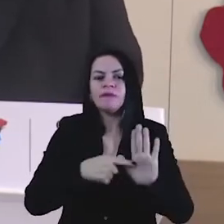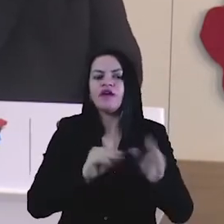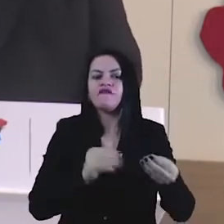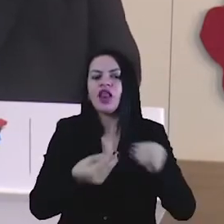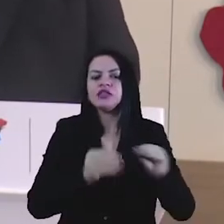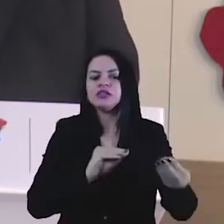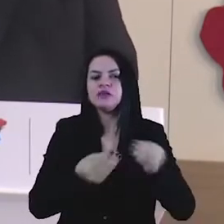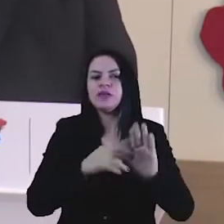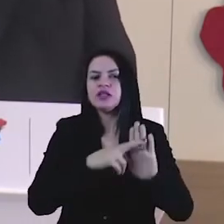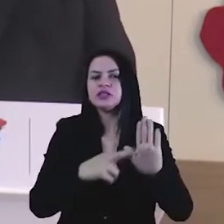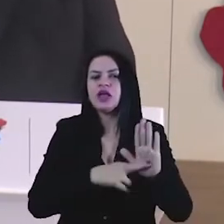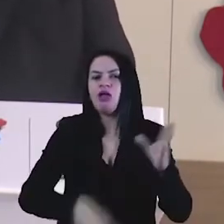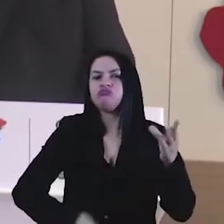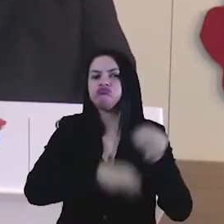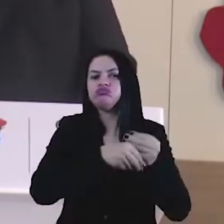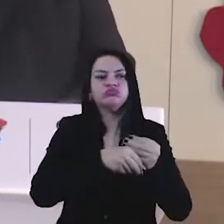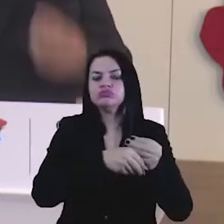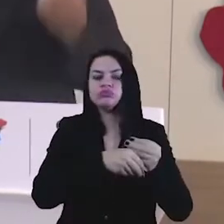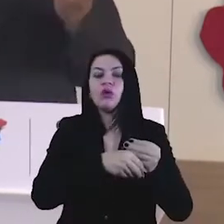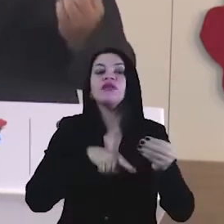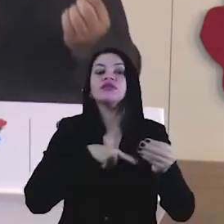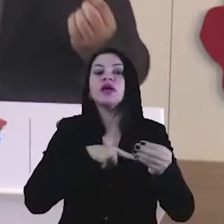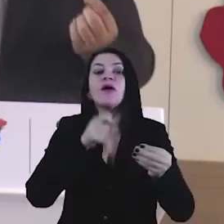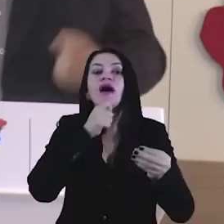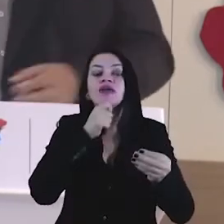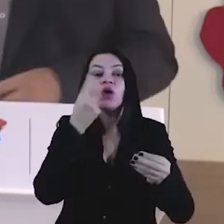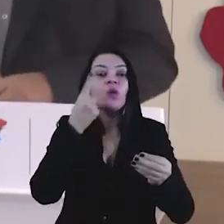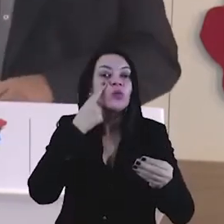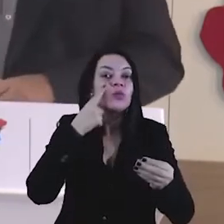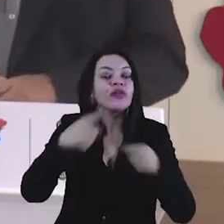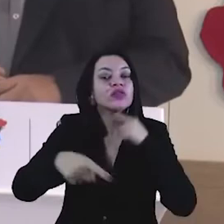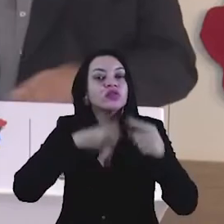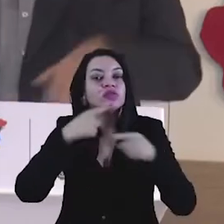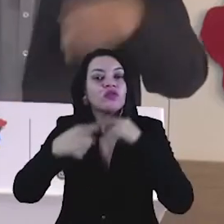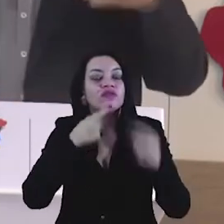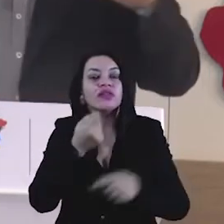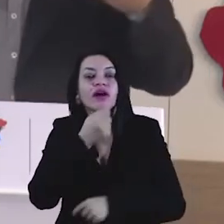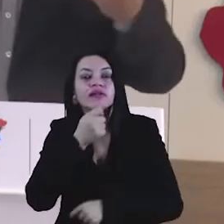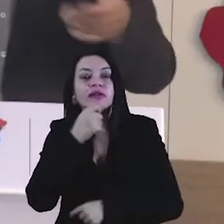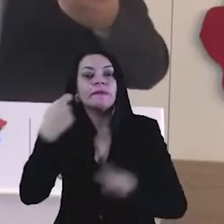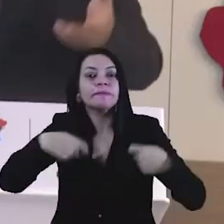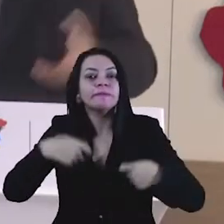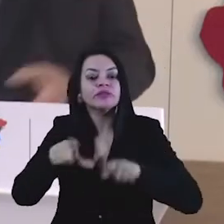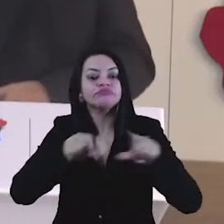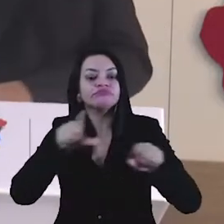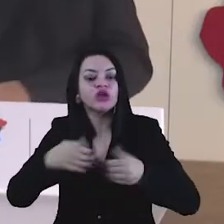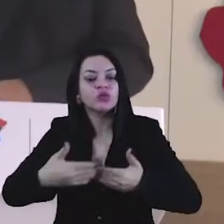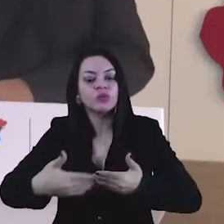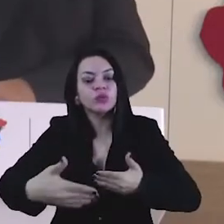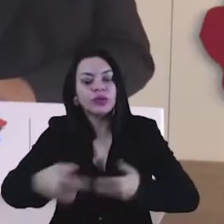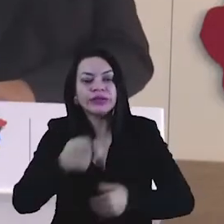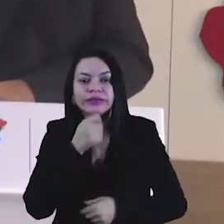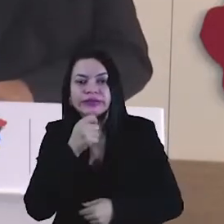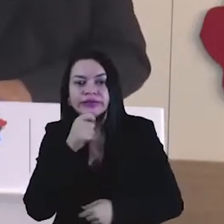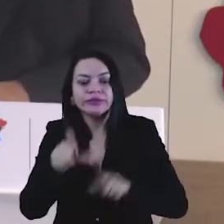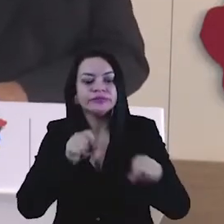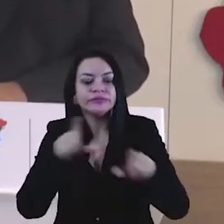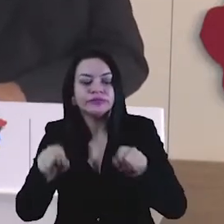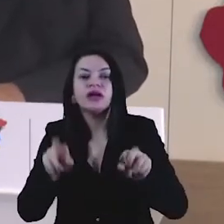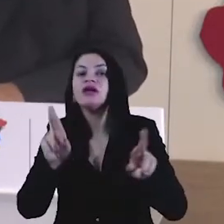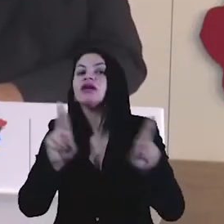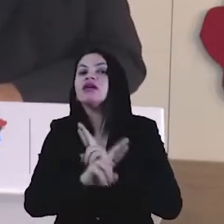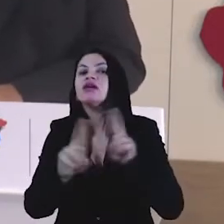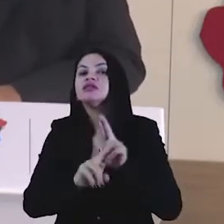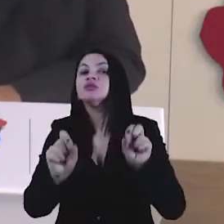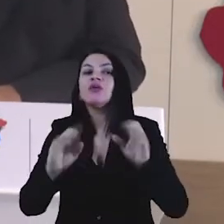flexibilizações adicionais. Temos ainda uma dúvida, um tema, que vamos ter que decidir nos próximos dias, relativa